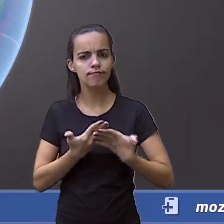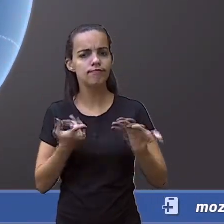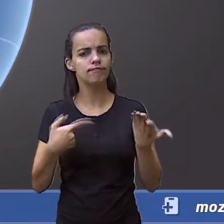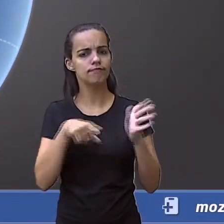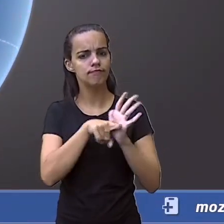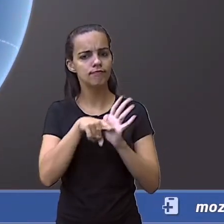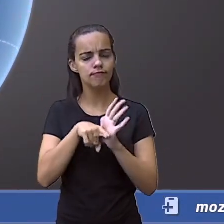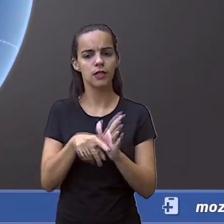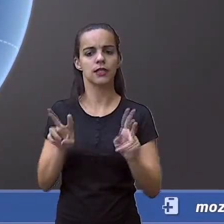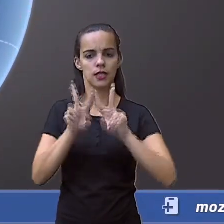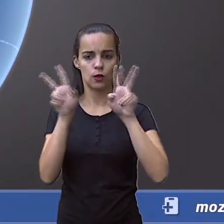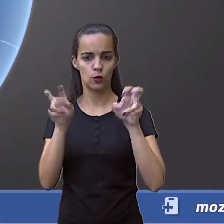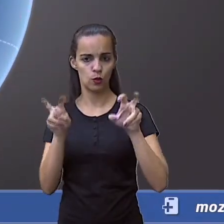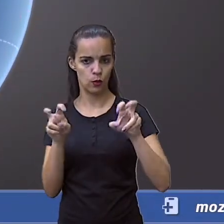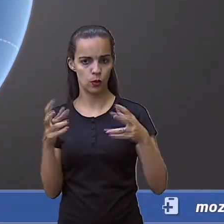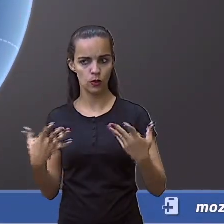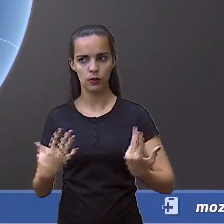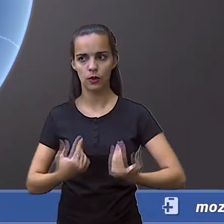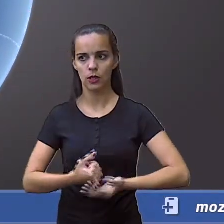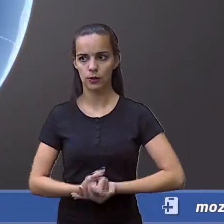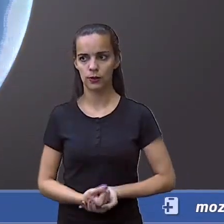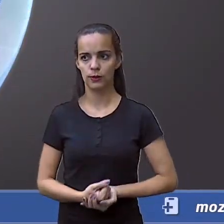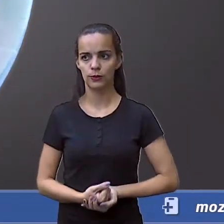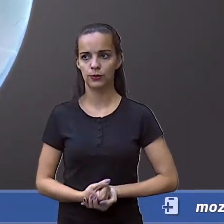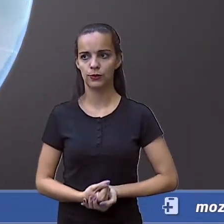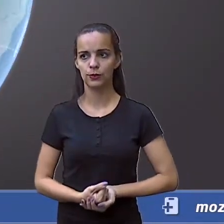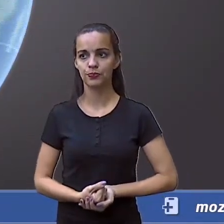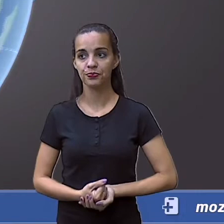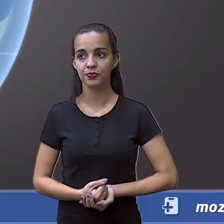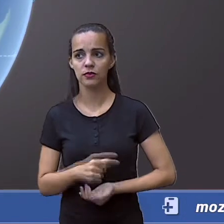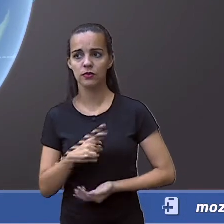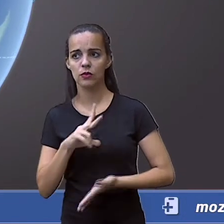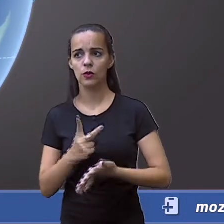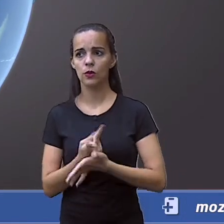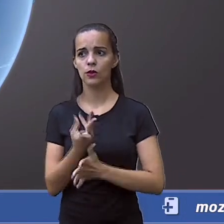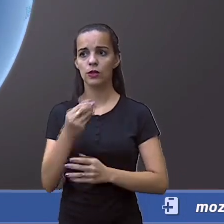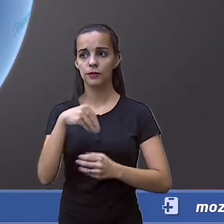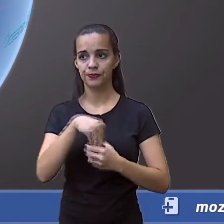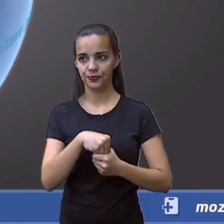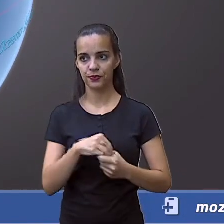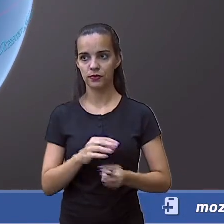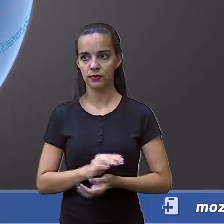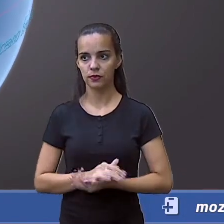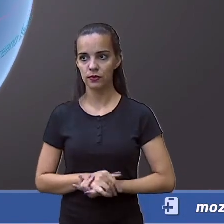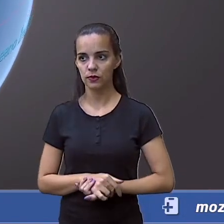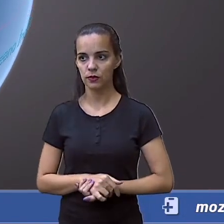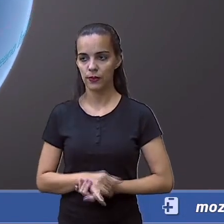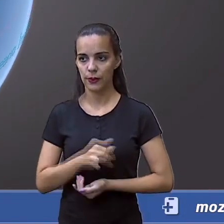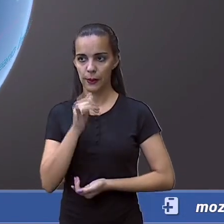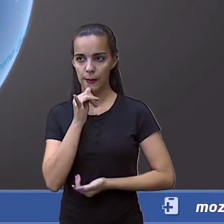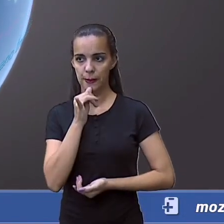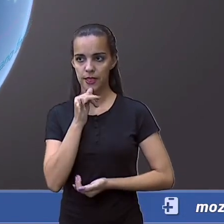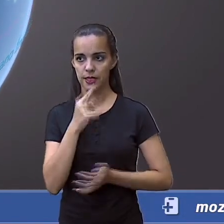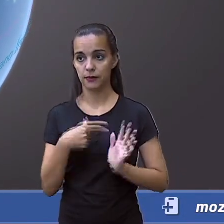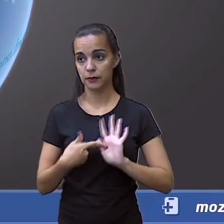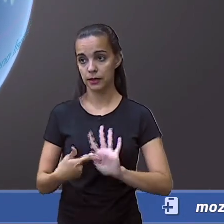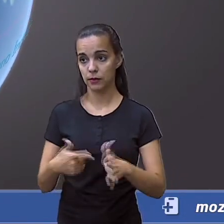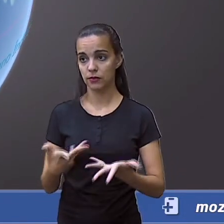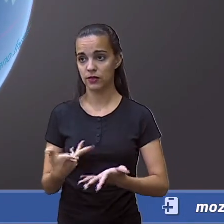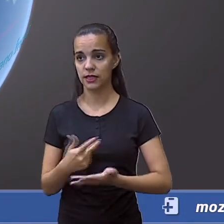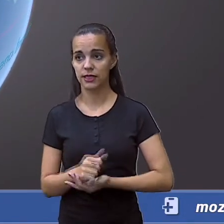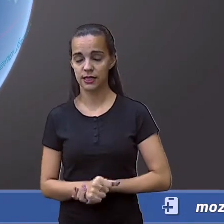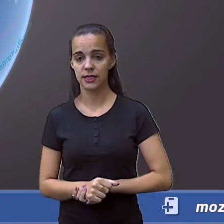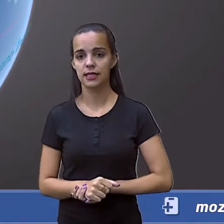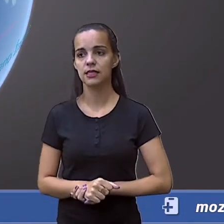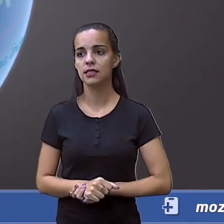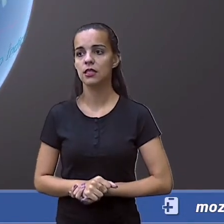uma vez, aqui nós vamos encontrar o canal do Panamá e o canal de Suez, que eu falei que